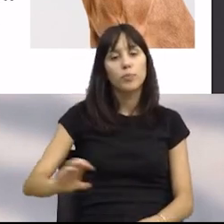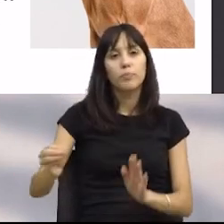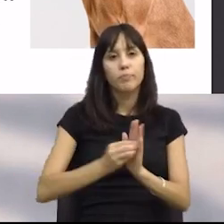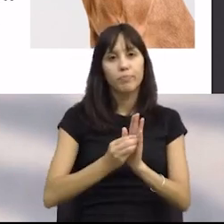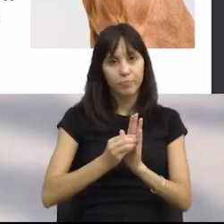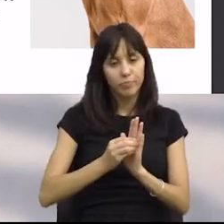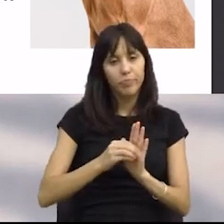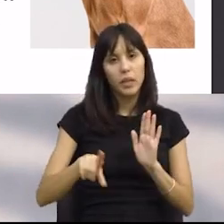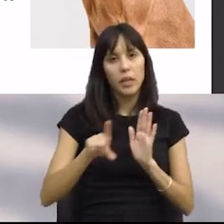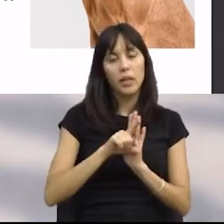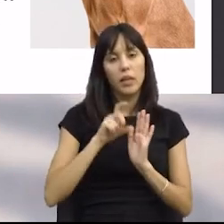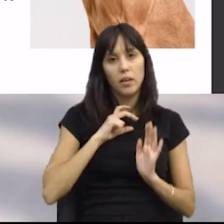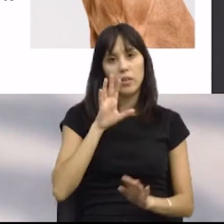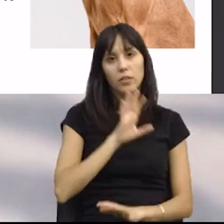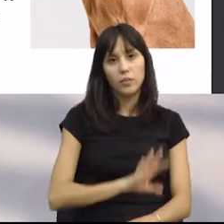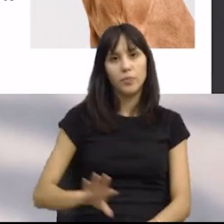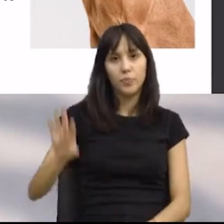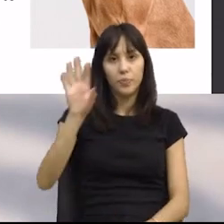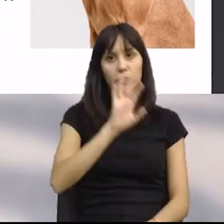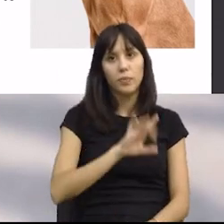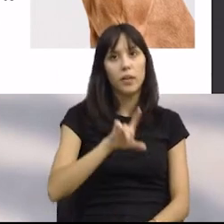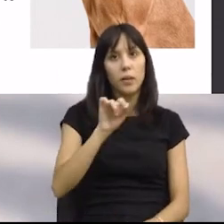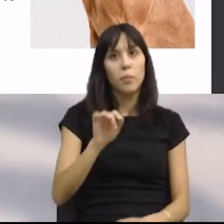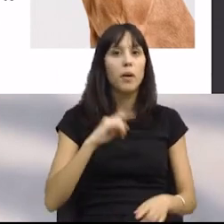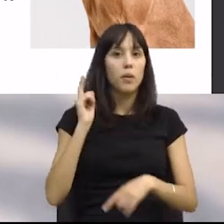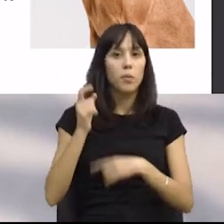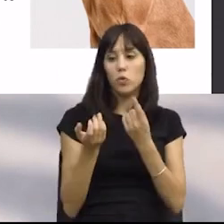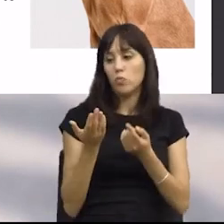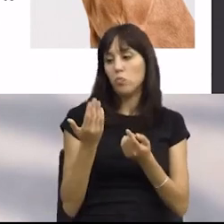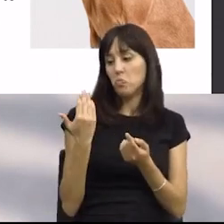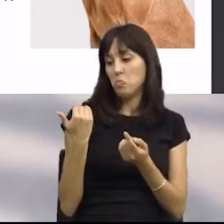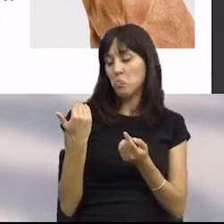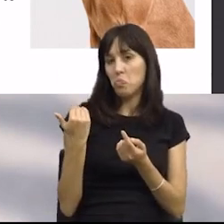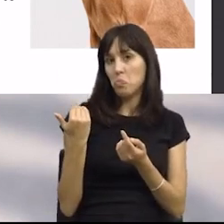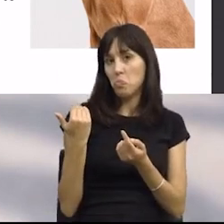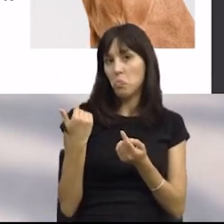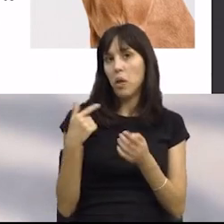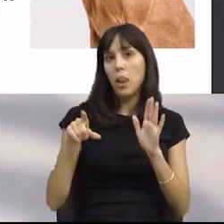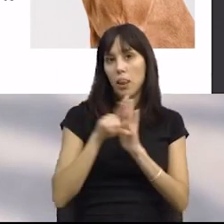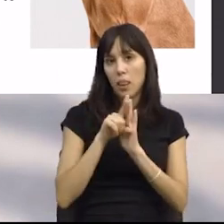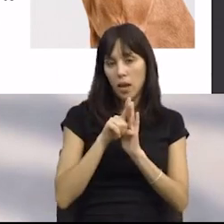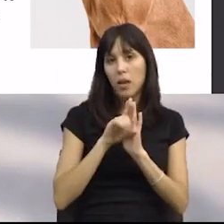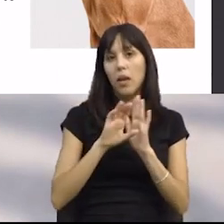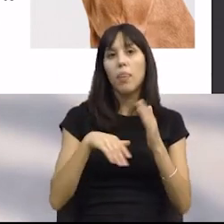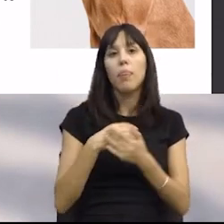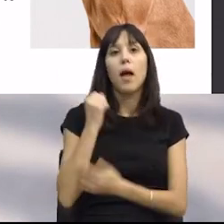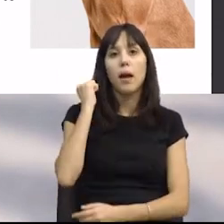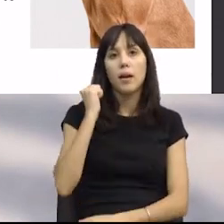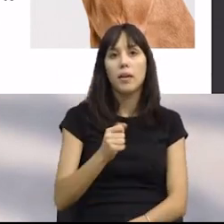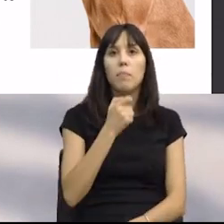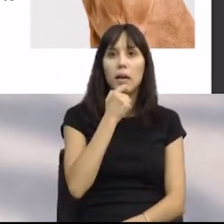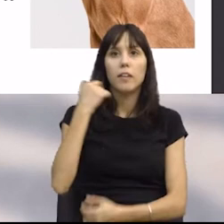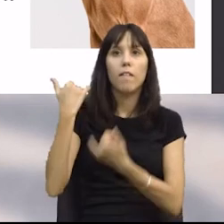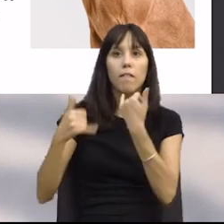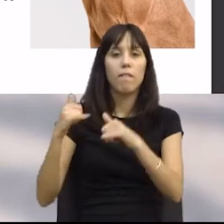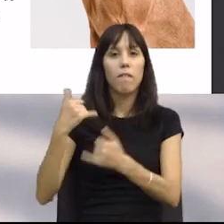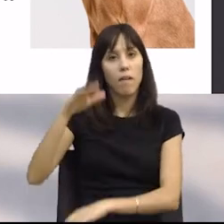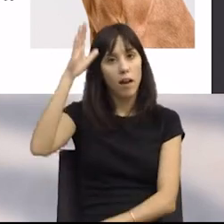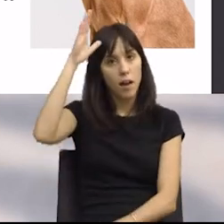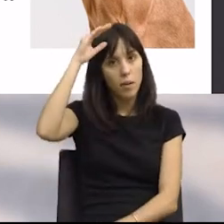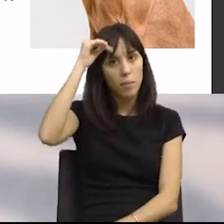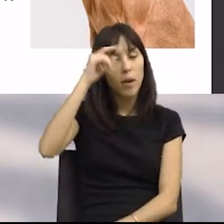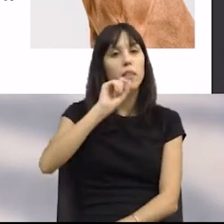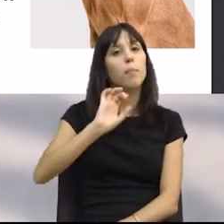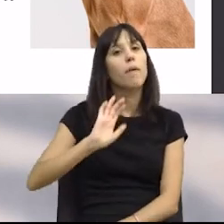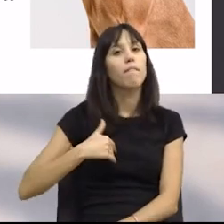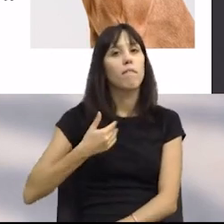nacional, mas tivemos também, em anos mais recentes, uma lei de criminalização dos maus-tratos e uma lei que estabeleceu o estatuto